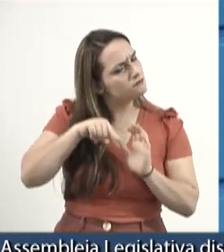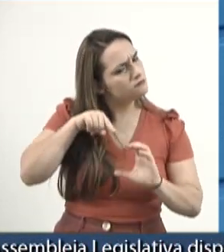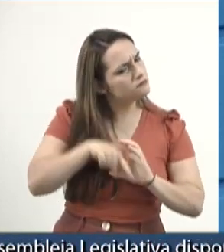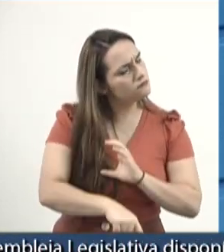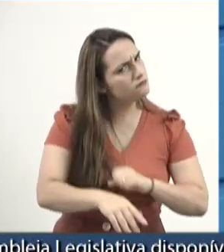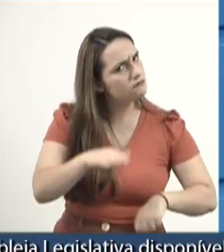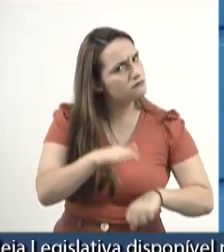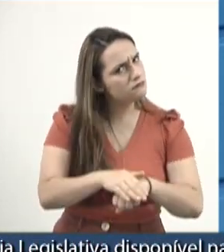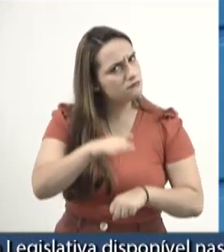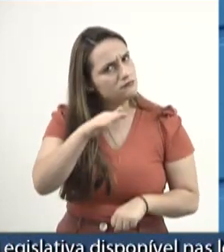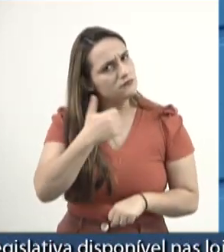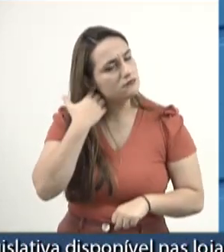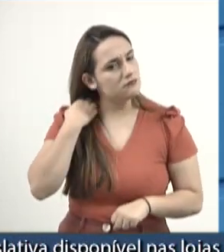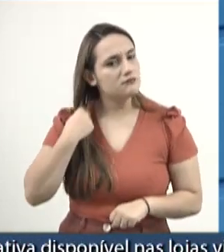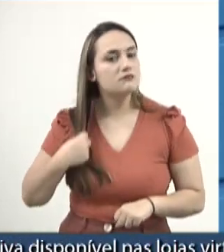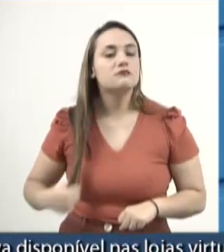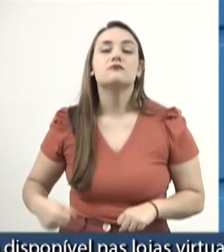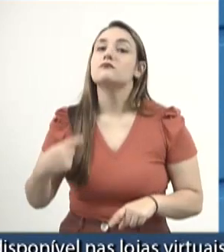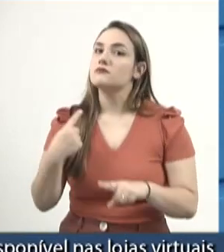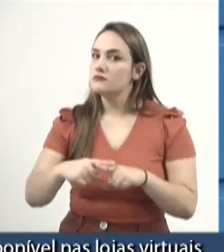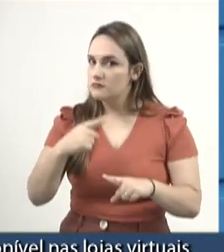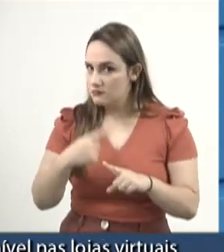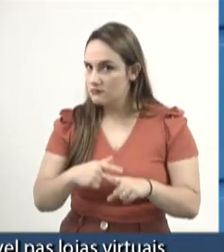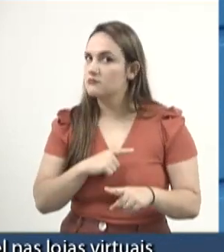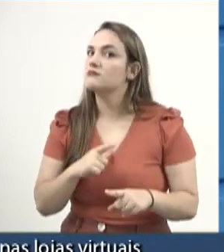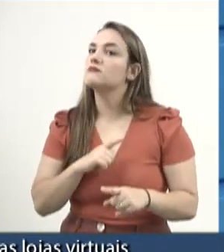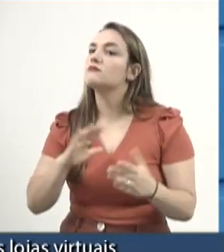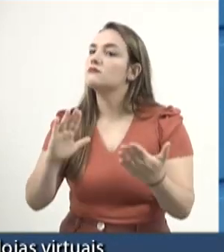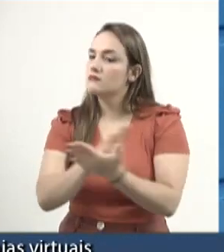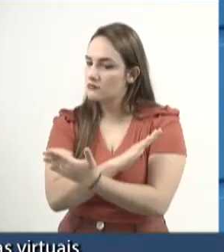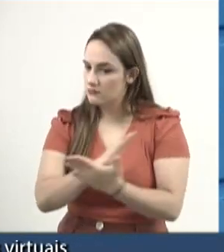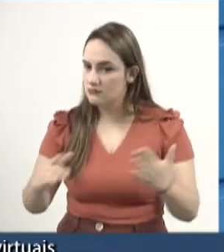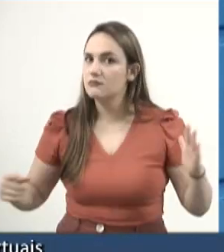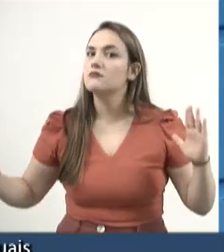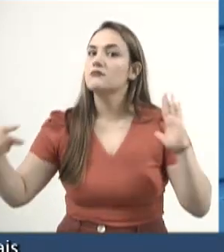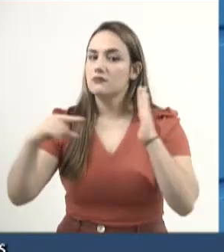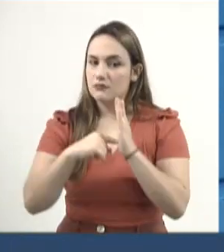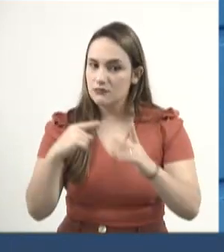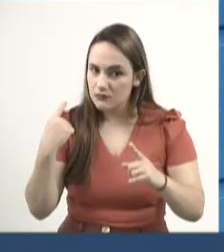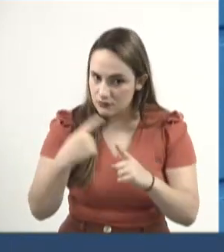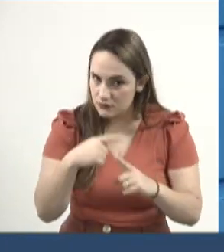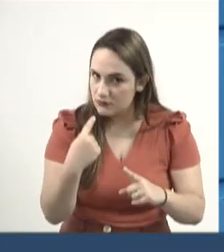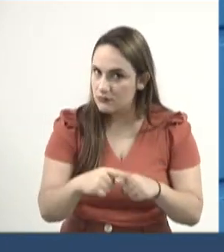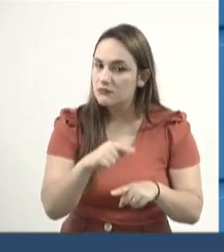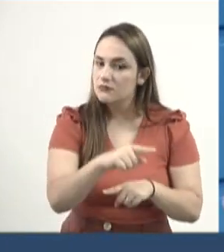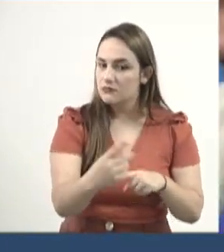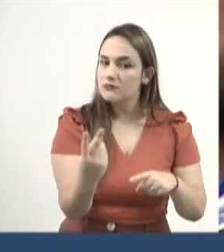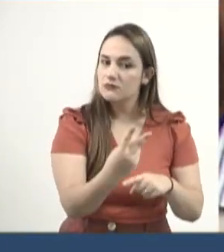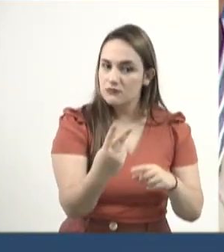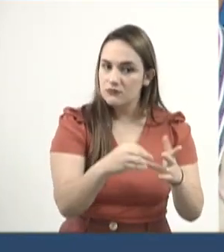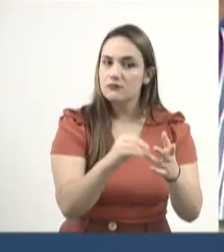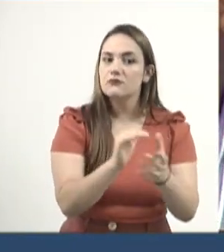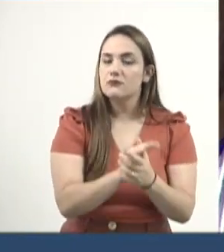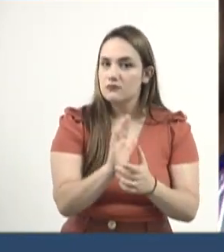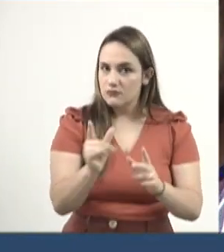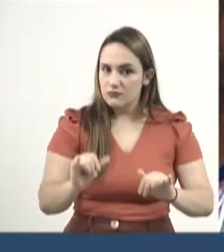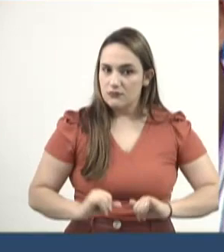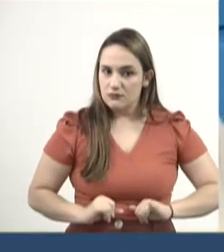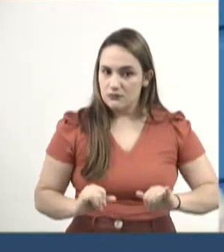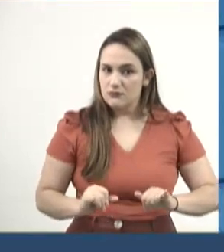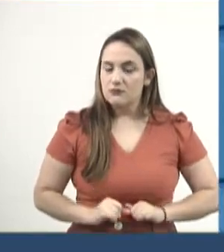vez que há denúncias já há algum tempo sobre ameaças de intolerância religiosa.